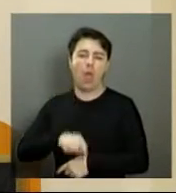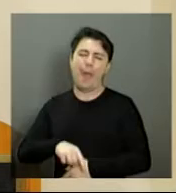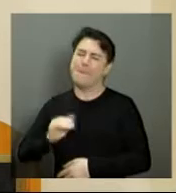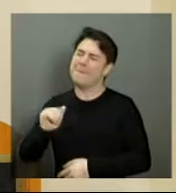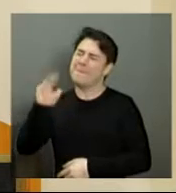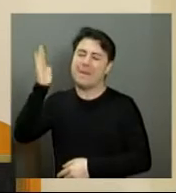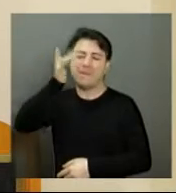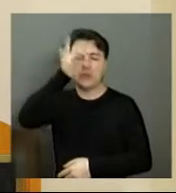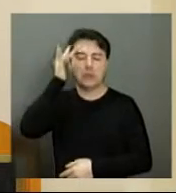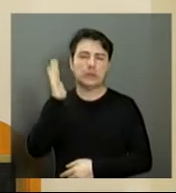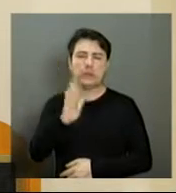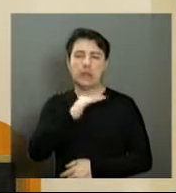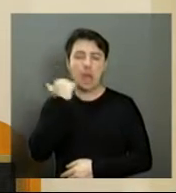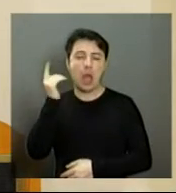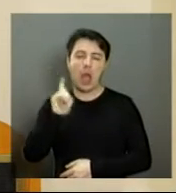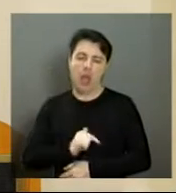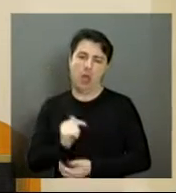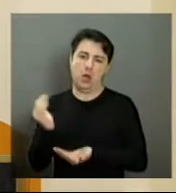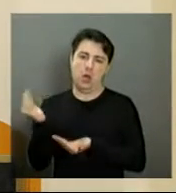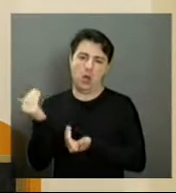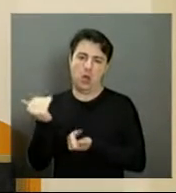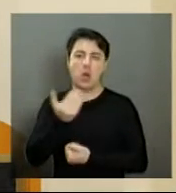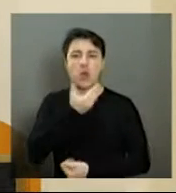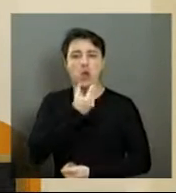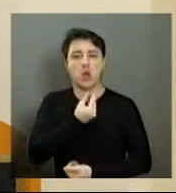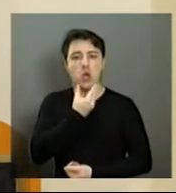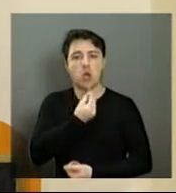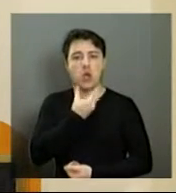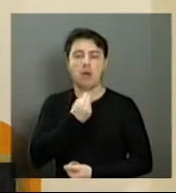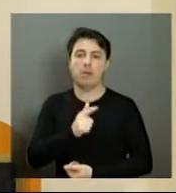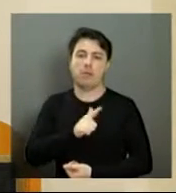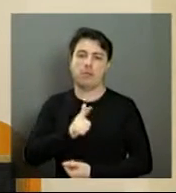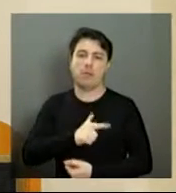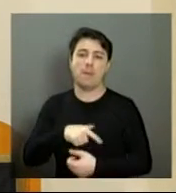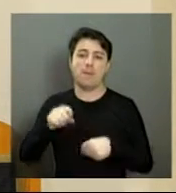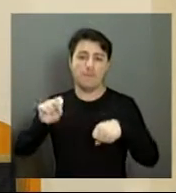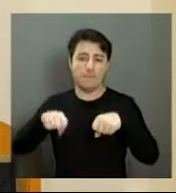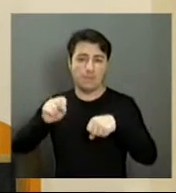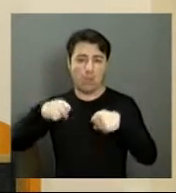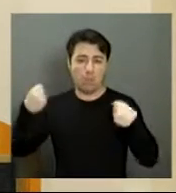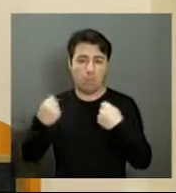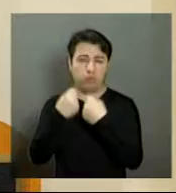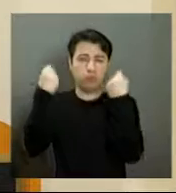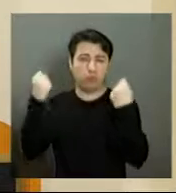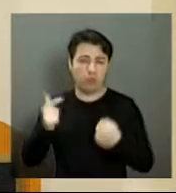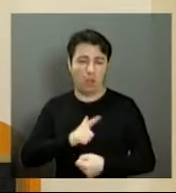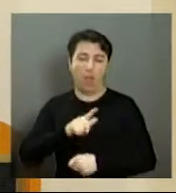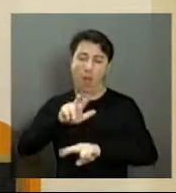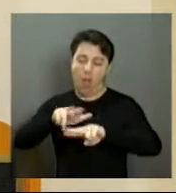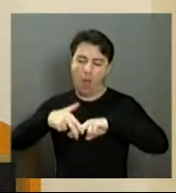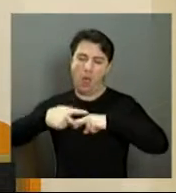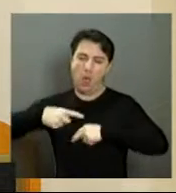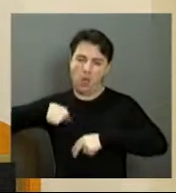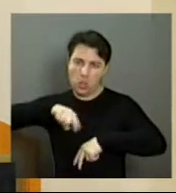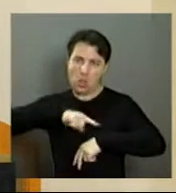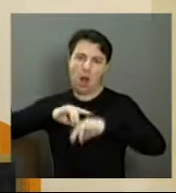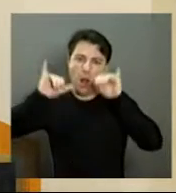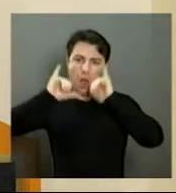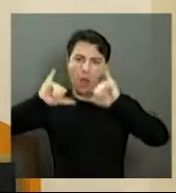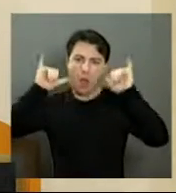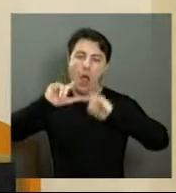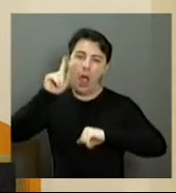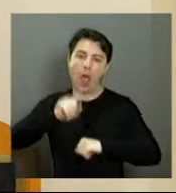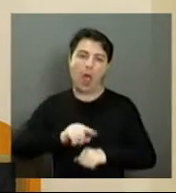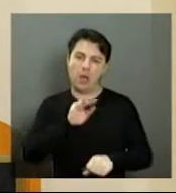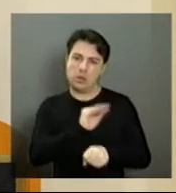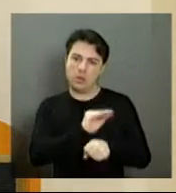de acidentes de trânsito são jovens, homens, acidentes de moto. Então, nós promovemos essa campanha, buscando poupar a vida